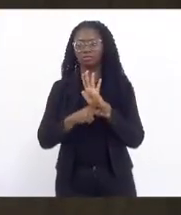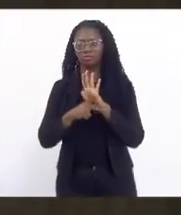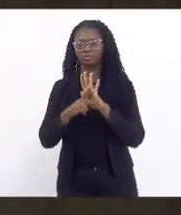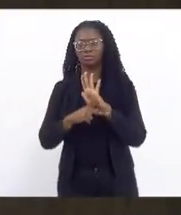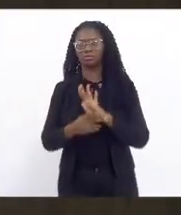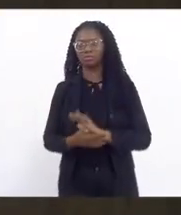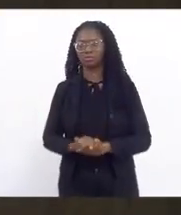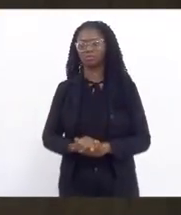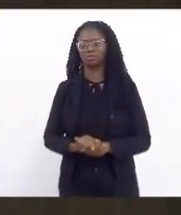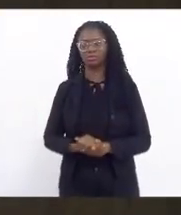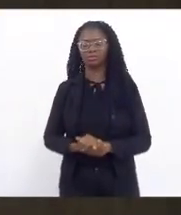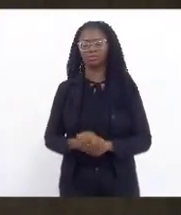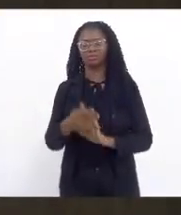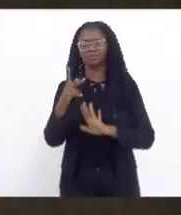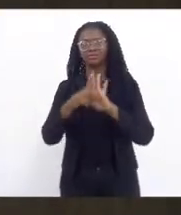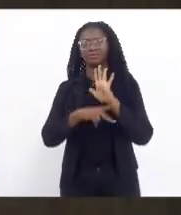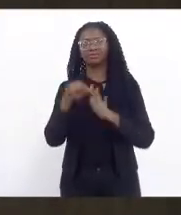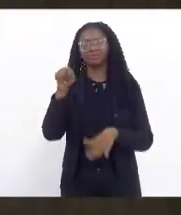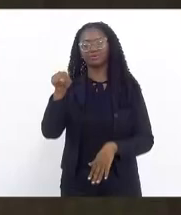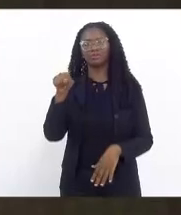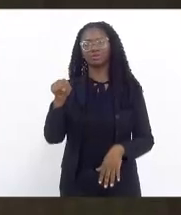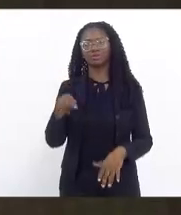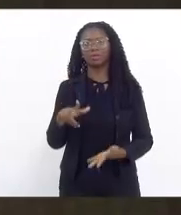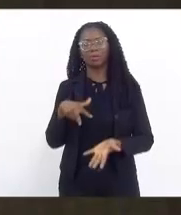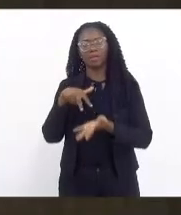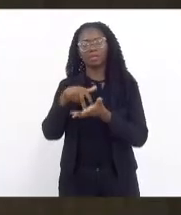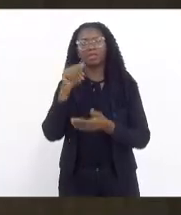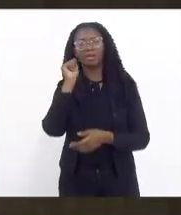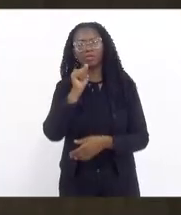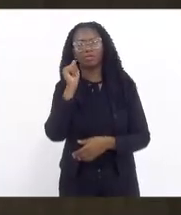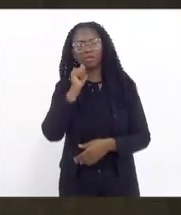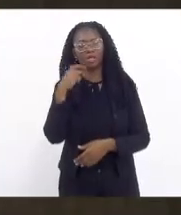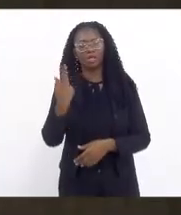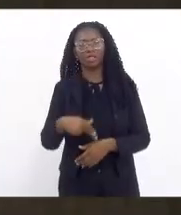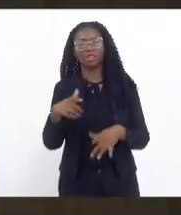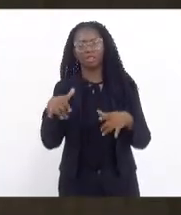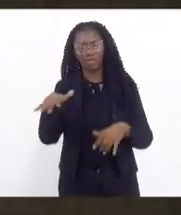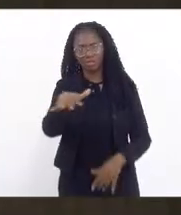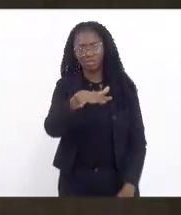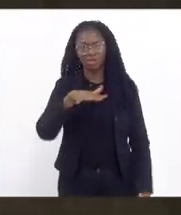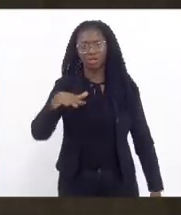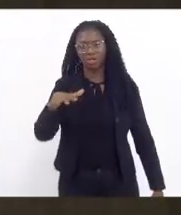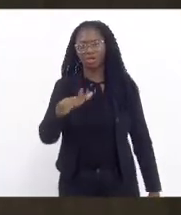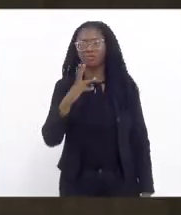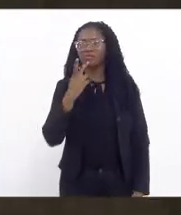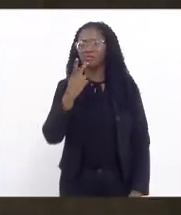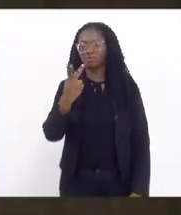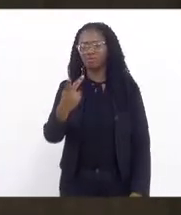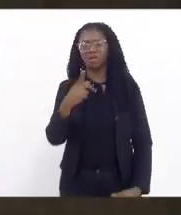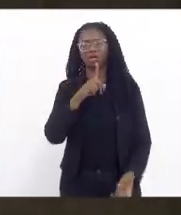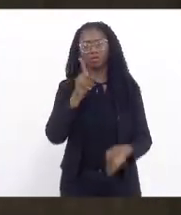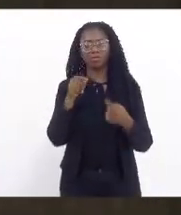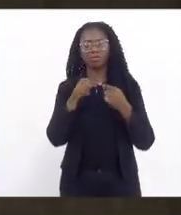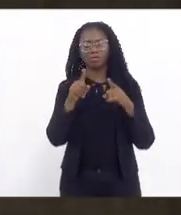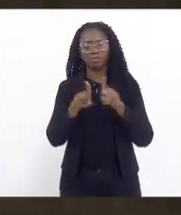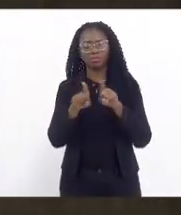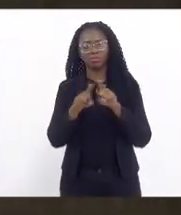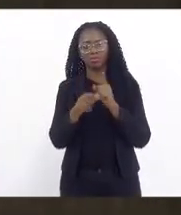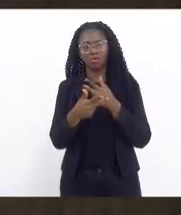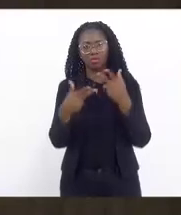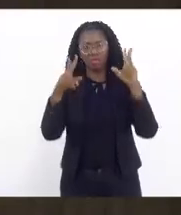o quanto que a ocupação das mulheres dentro desse parlamento desse espaço fala muito sobre pautas que aqui nunca